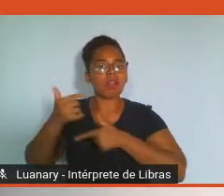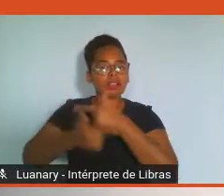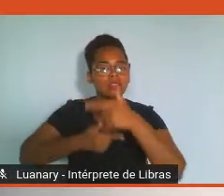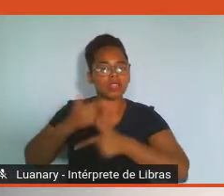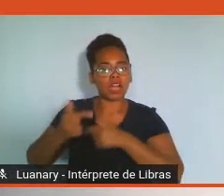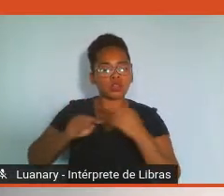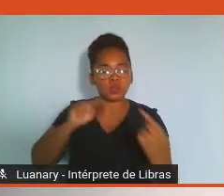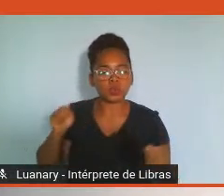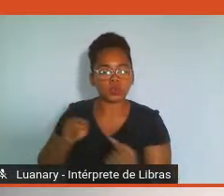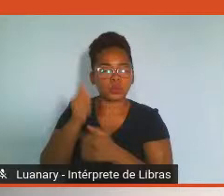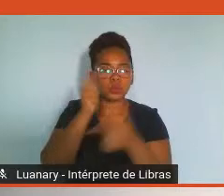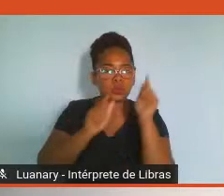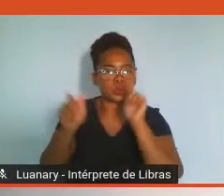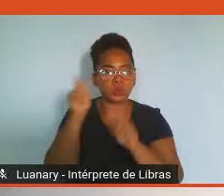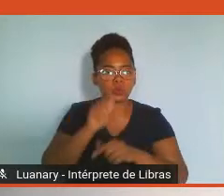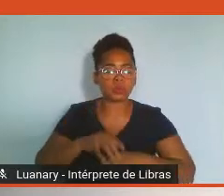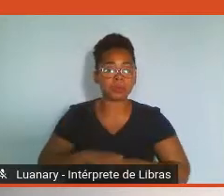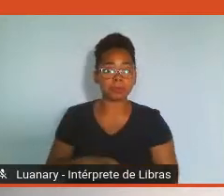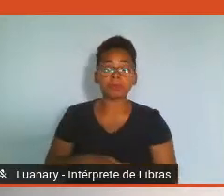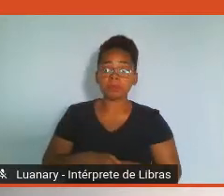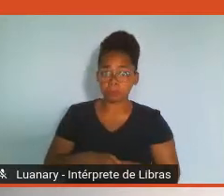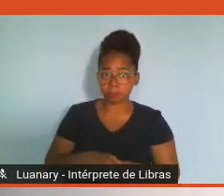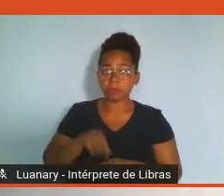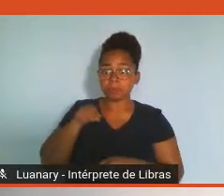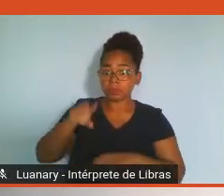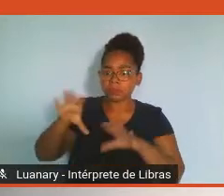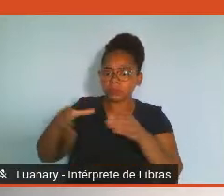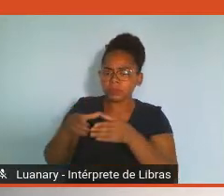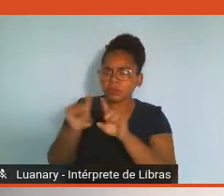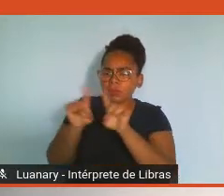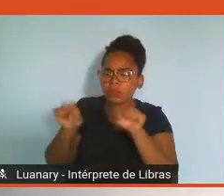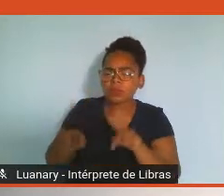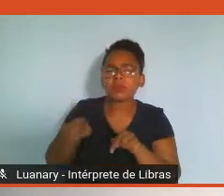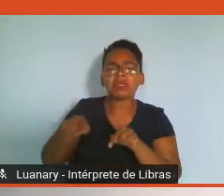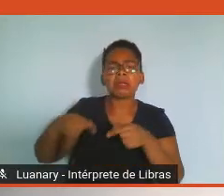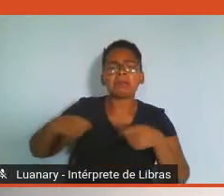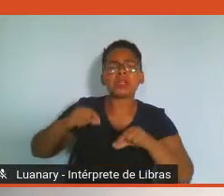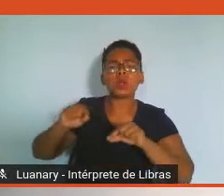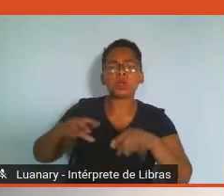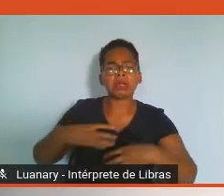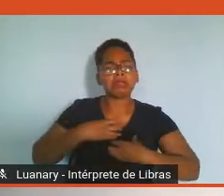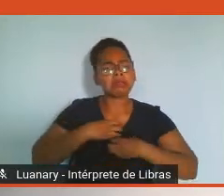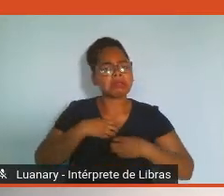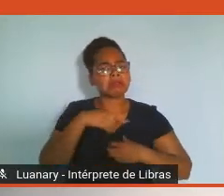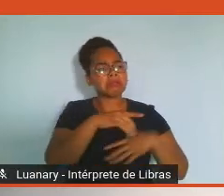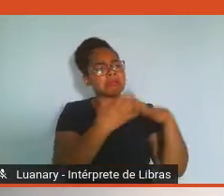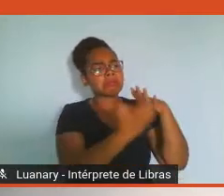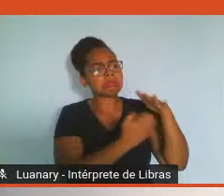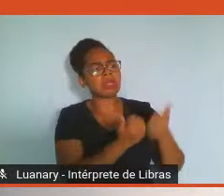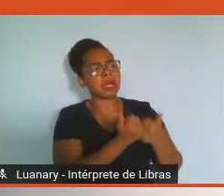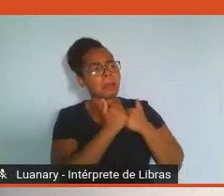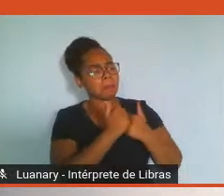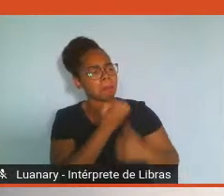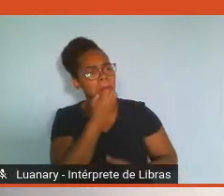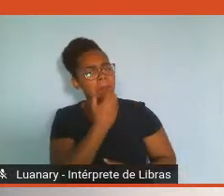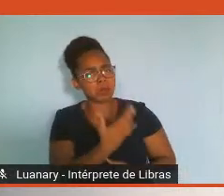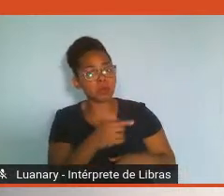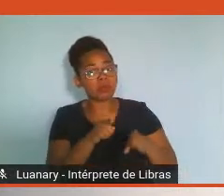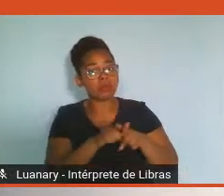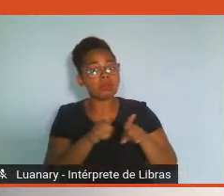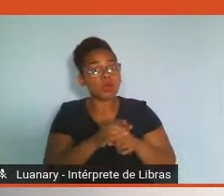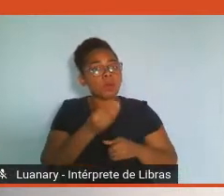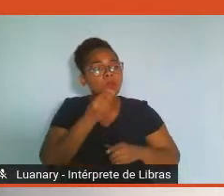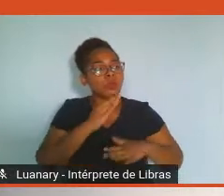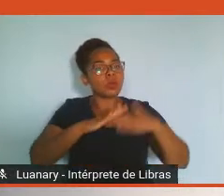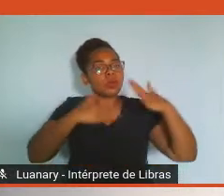devem se sentir reconhecidos pela empresa, enxergando oportunidades reais de crescimento e novos desafios para que se